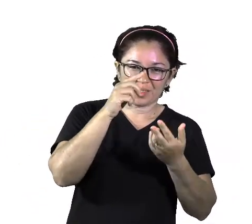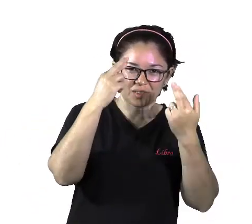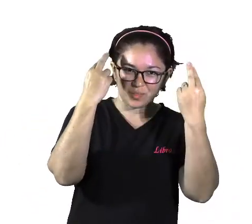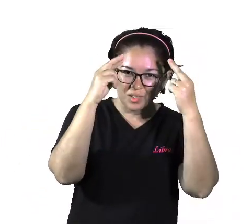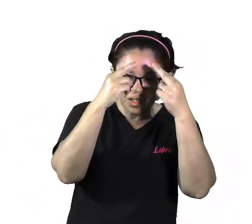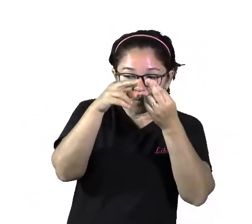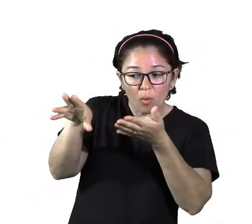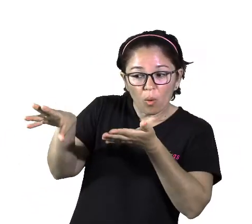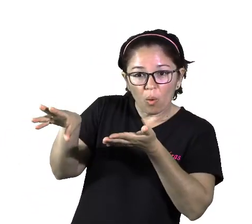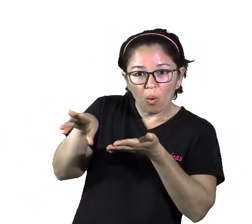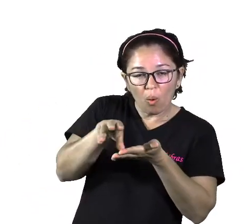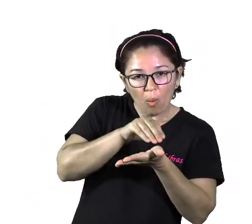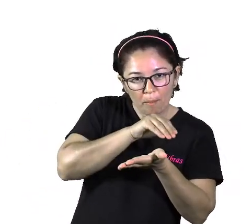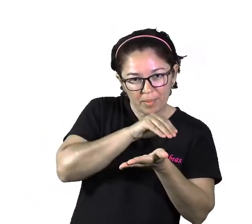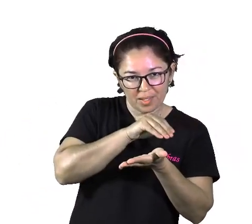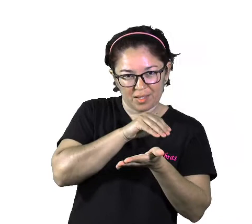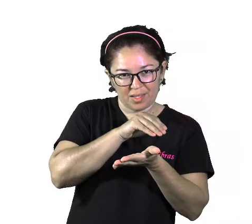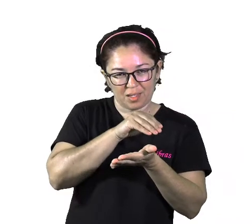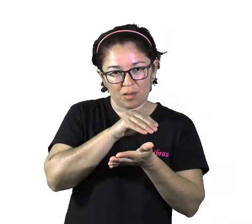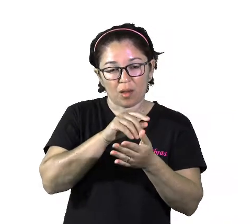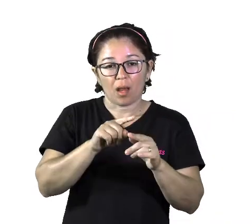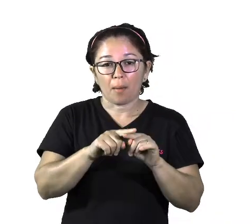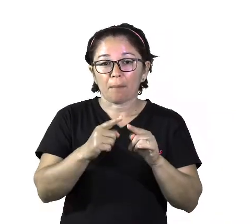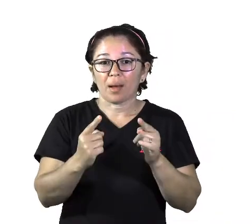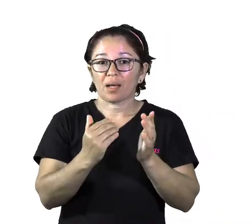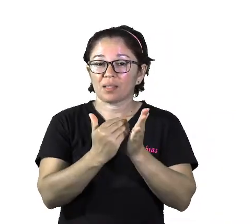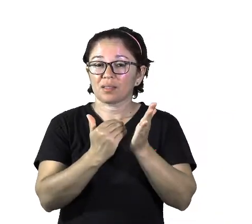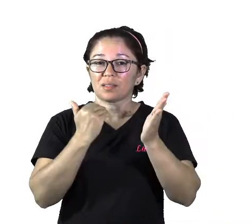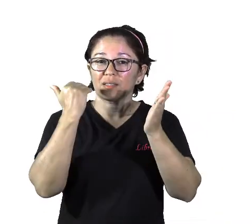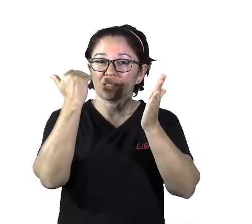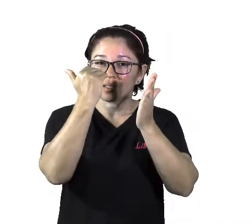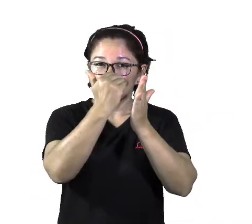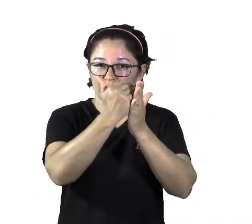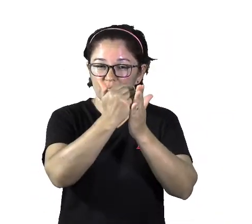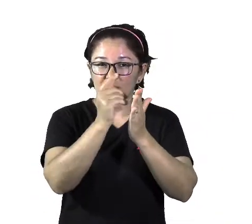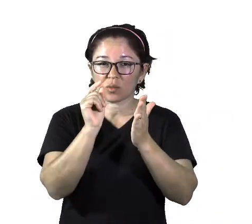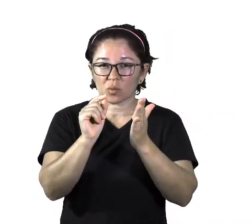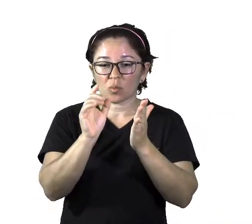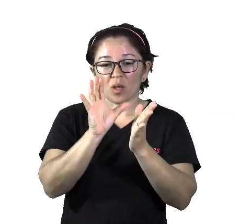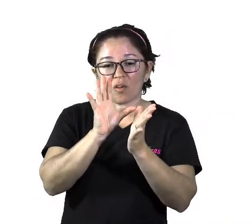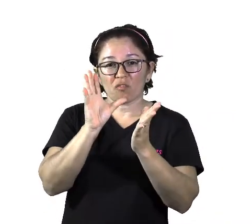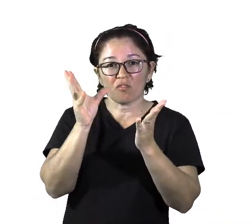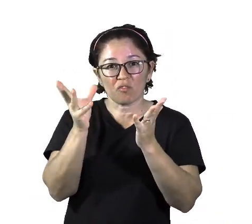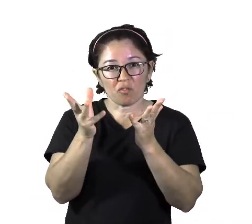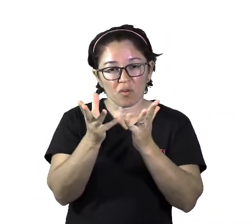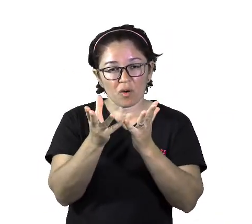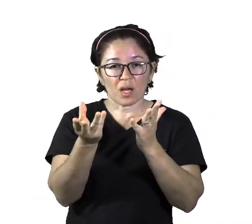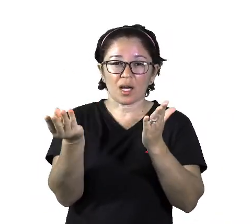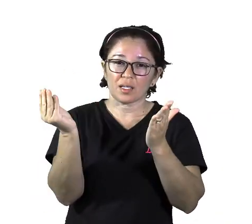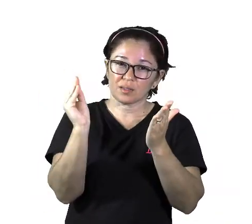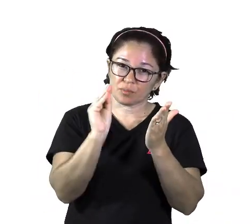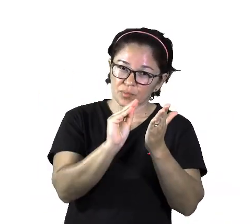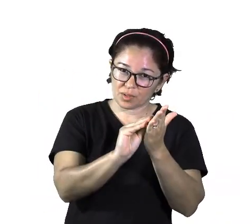gregos, eles acrescentaram a esse alfabeto as vogais e depois os romanos, eles